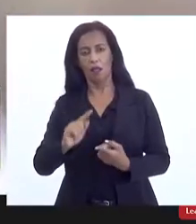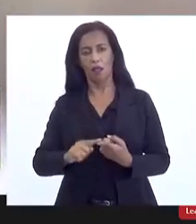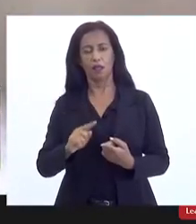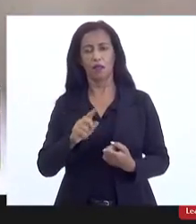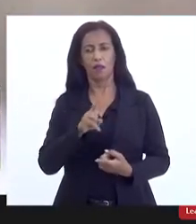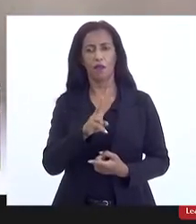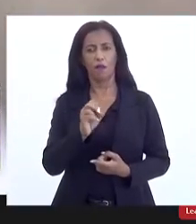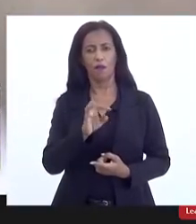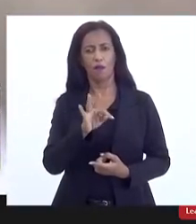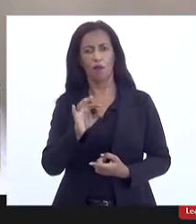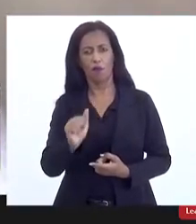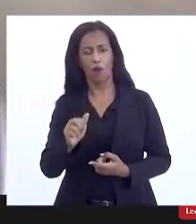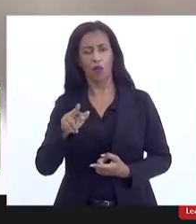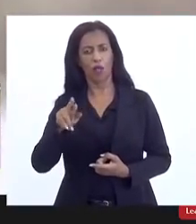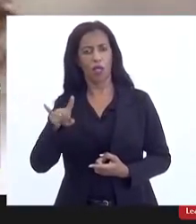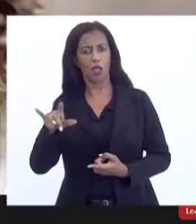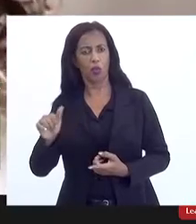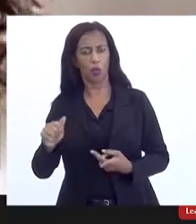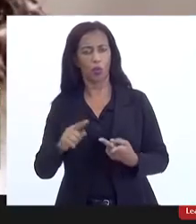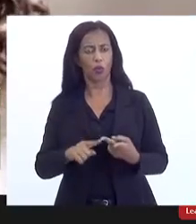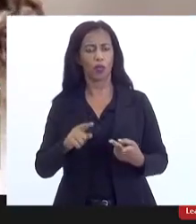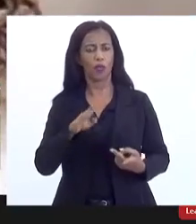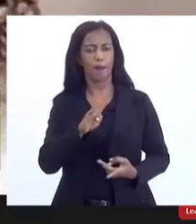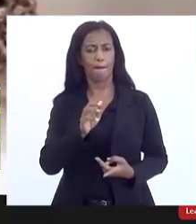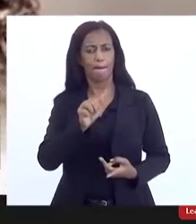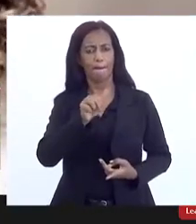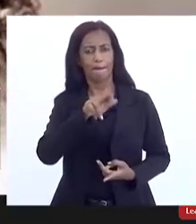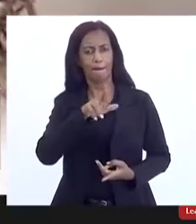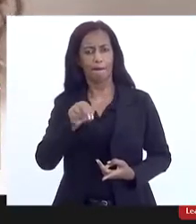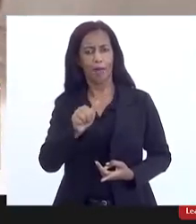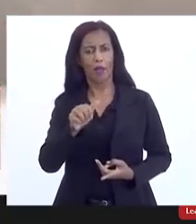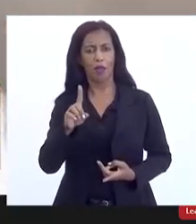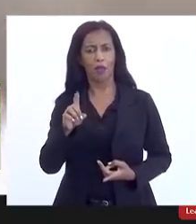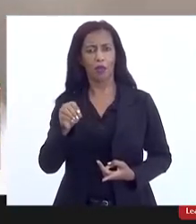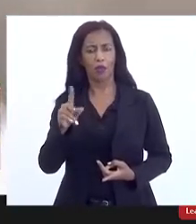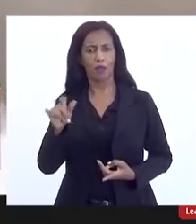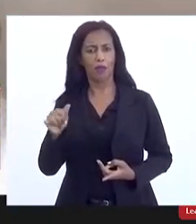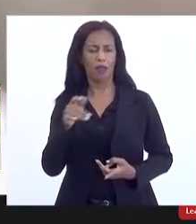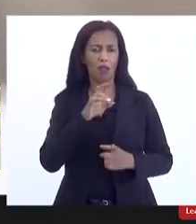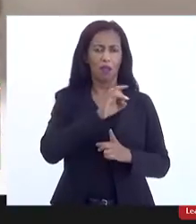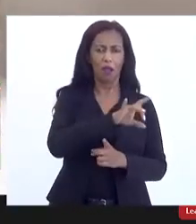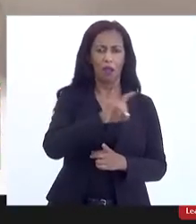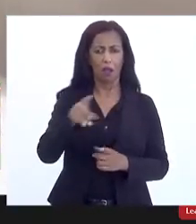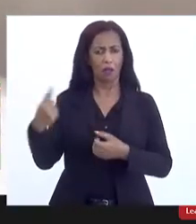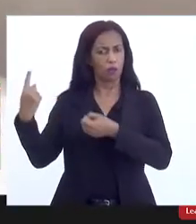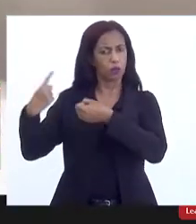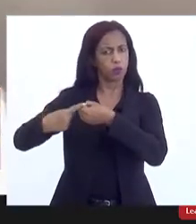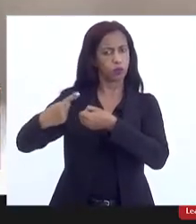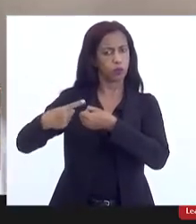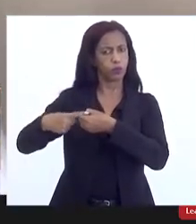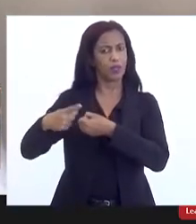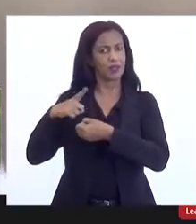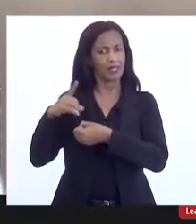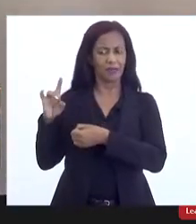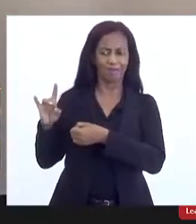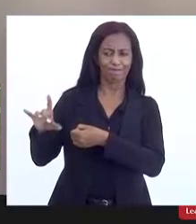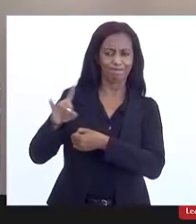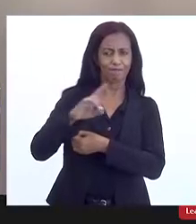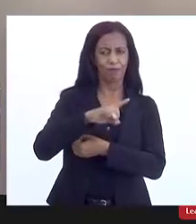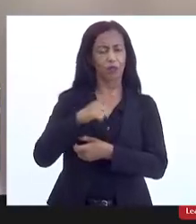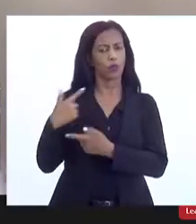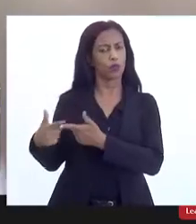do Piraí, tendo cada município as suas próprias questões, mas, de um modo geral, trataremos na